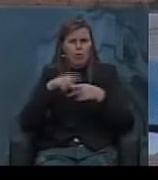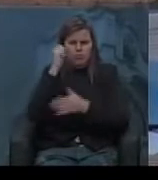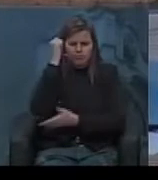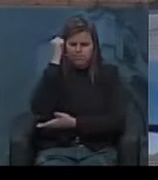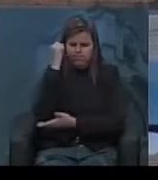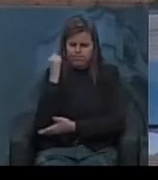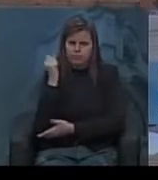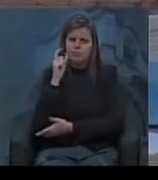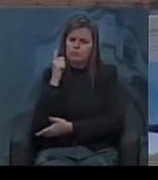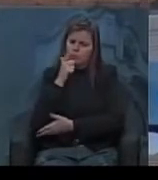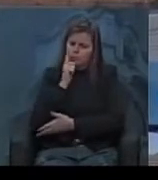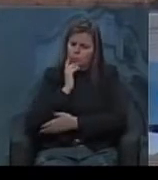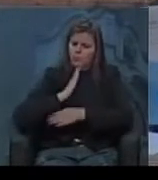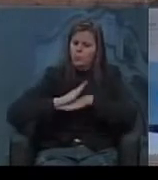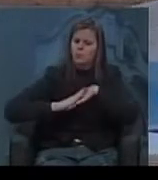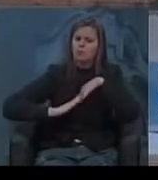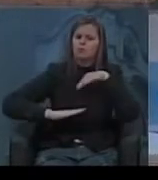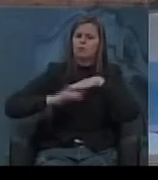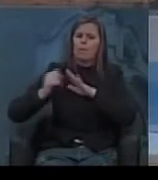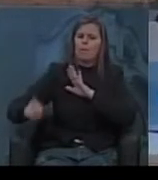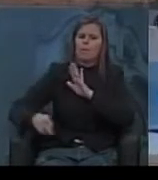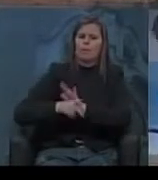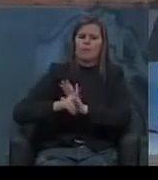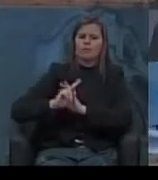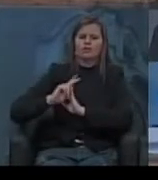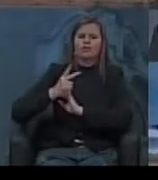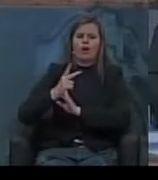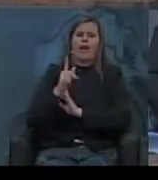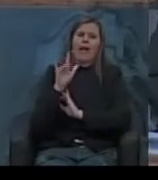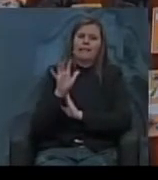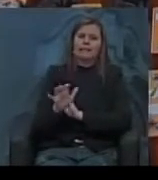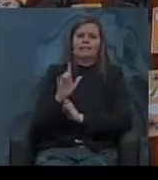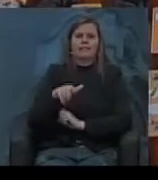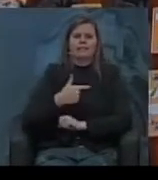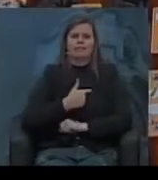constrói a sua própria história esse era o Getúlio